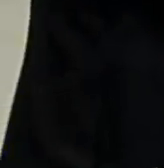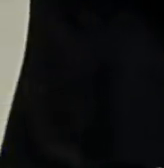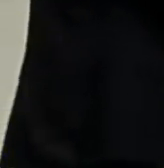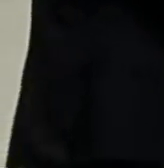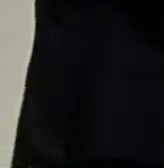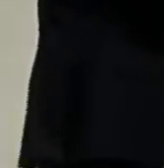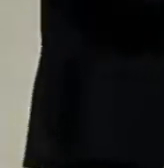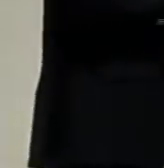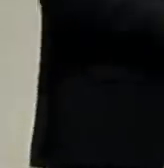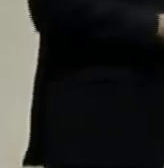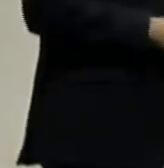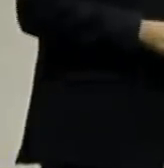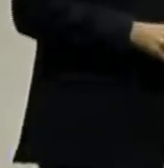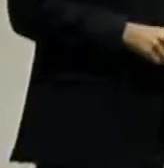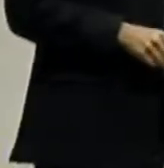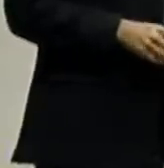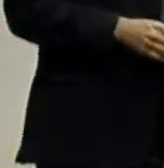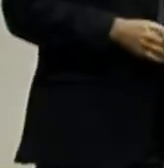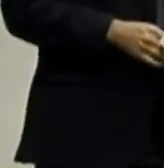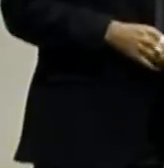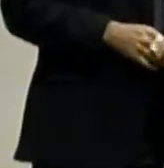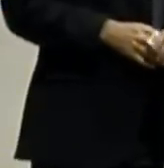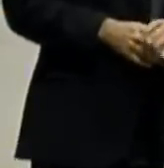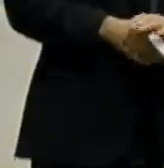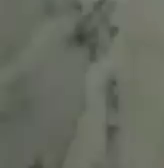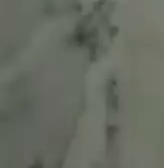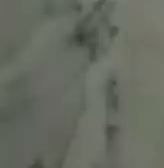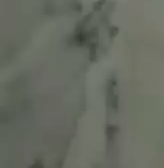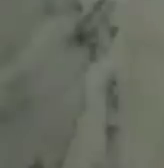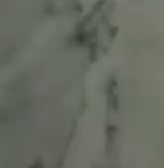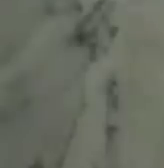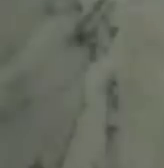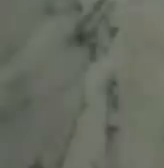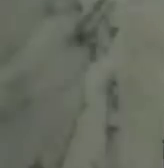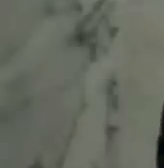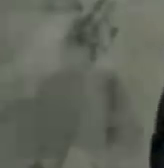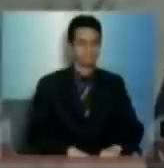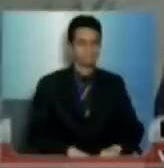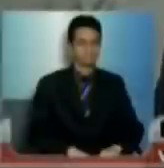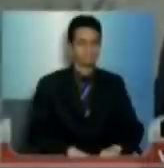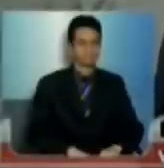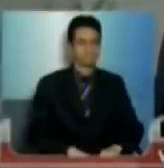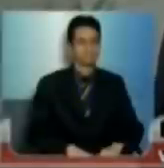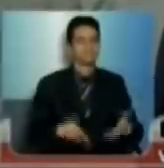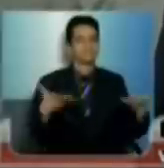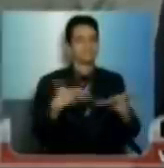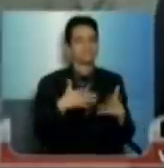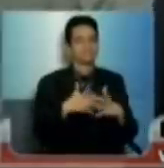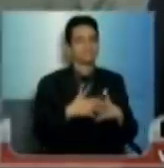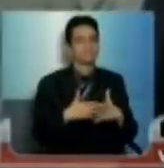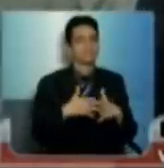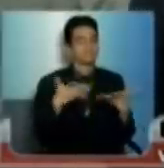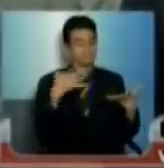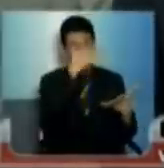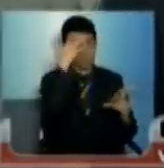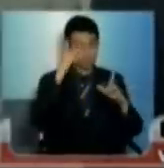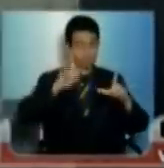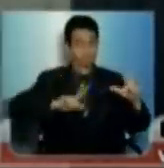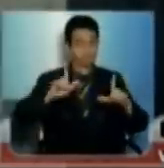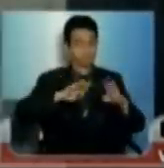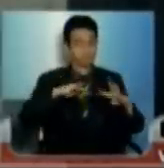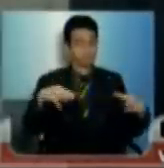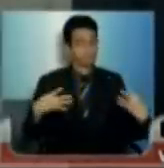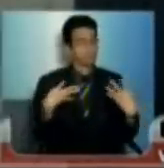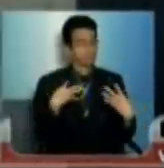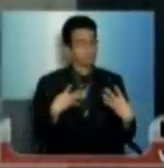Senhor presidente, senhores deputados, senhoras deputadas, público aqui presente, telespectador da TV Assembleia, em primeiro